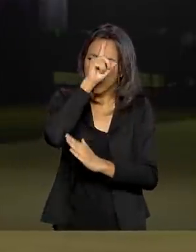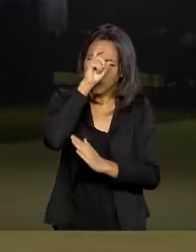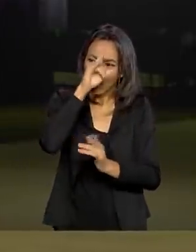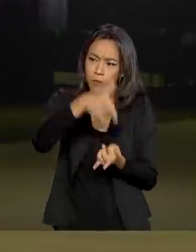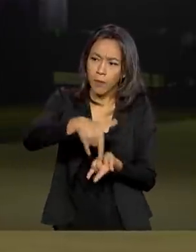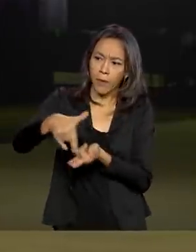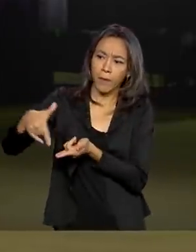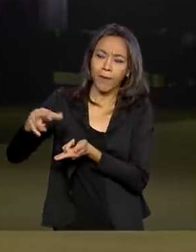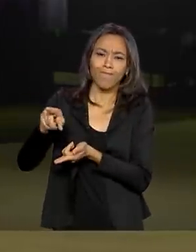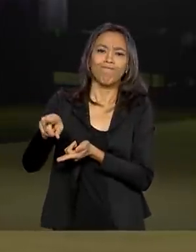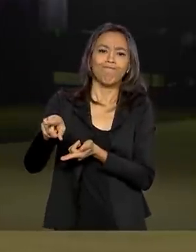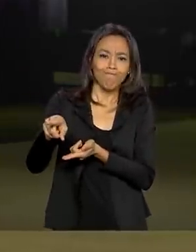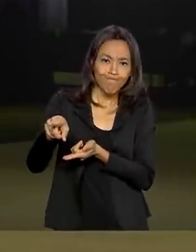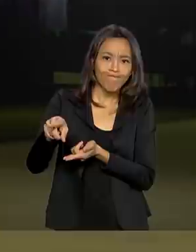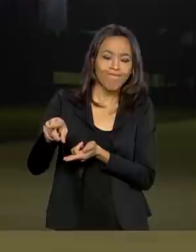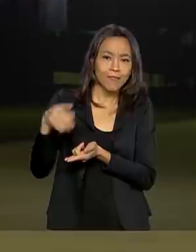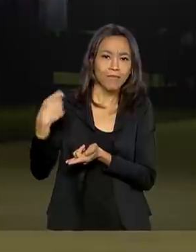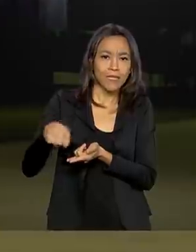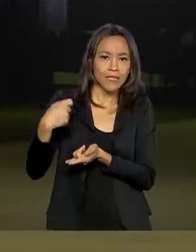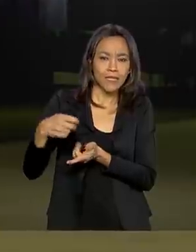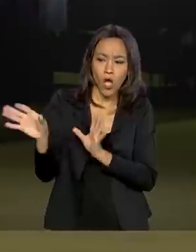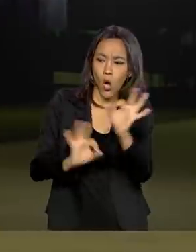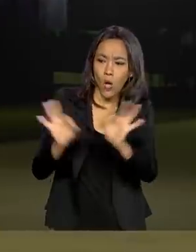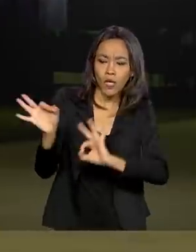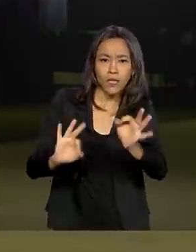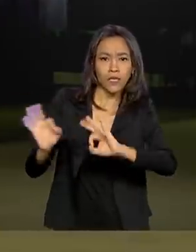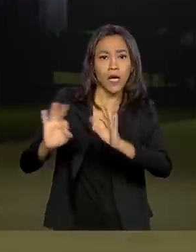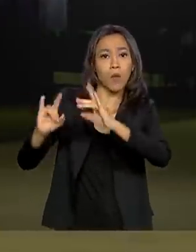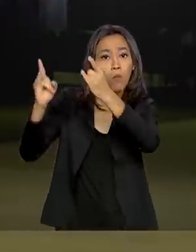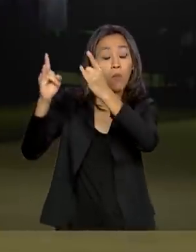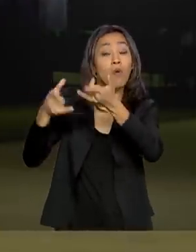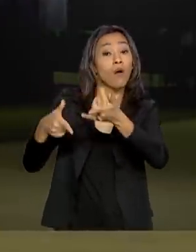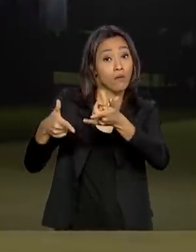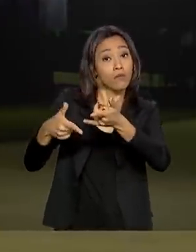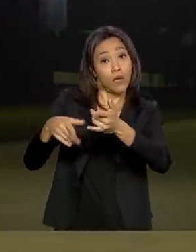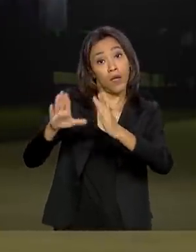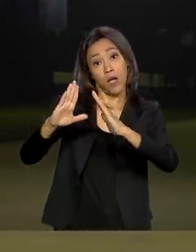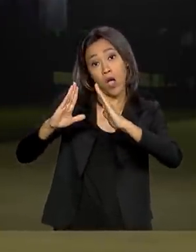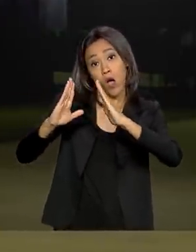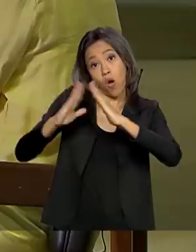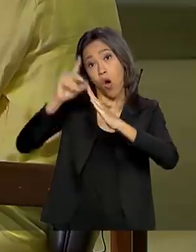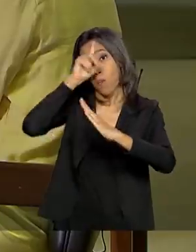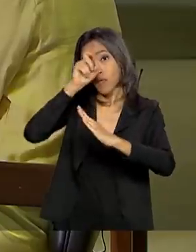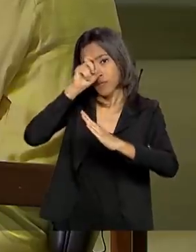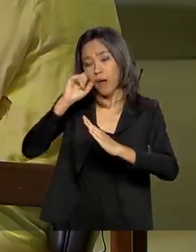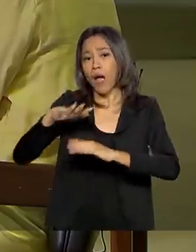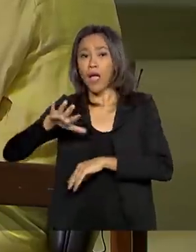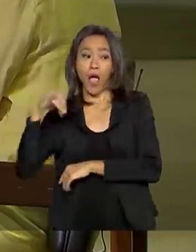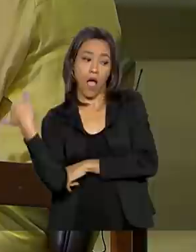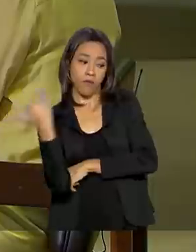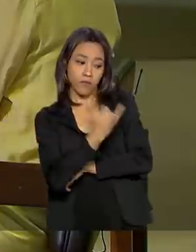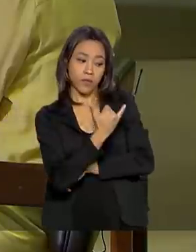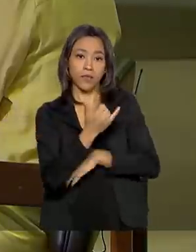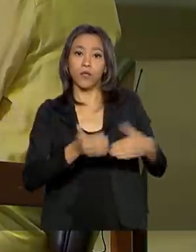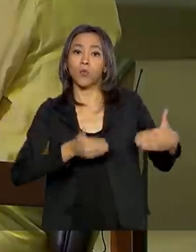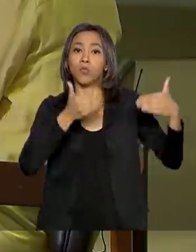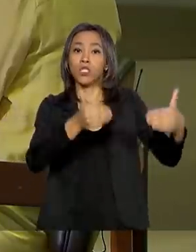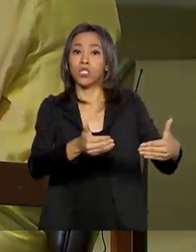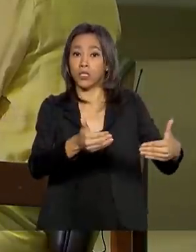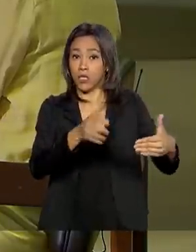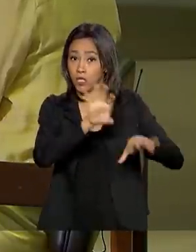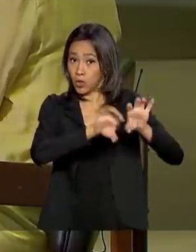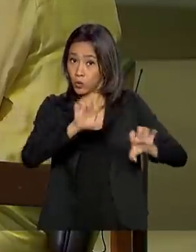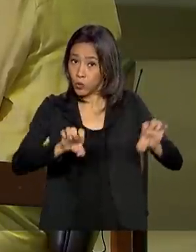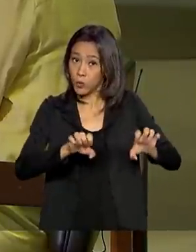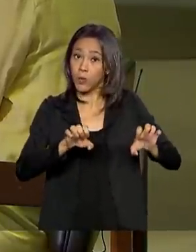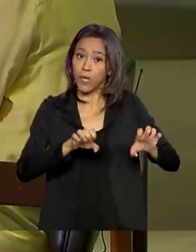solução para aquela localidade é a montagem de hospital de campanha, eles têm acionado o Ministério da Infraestrutura. A gente desenvolve o projeto de engenharia,